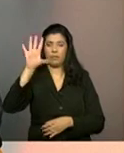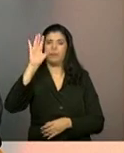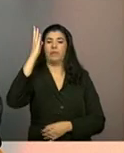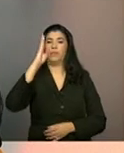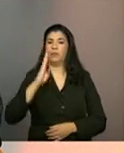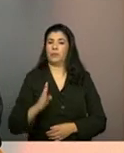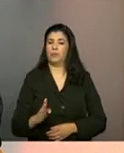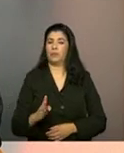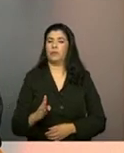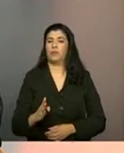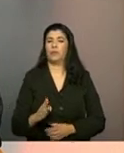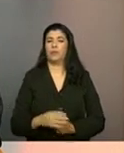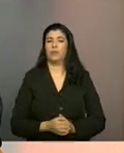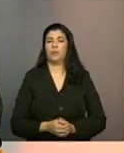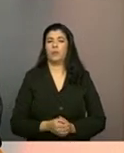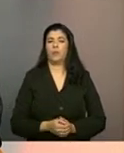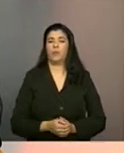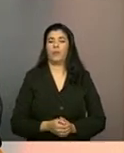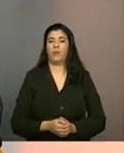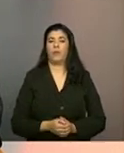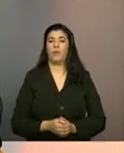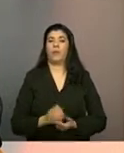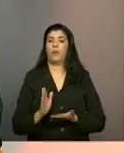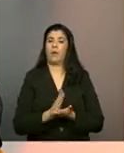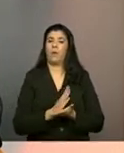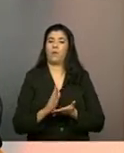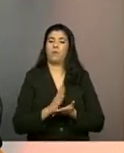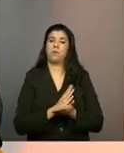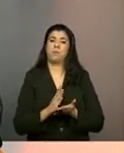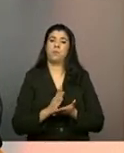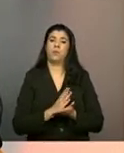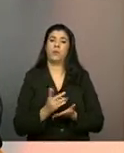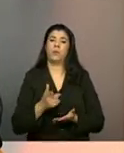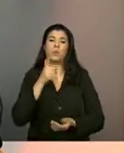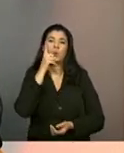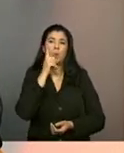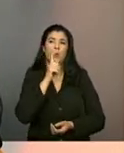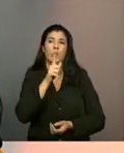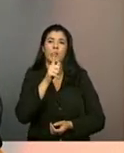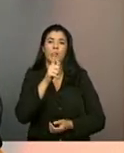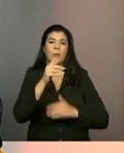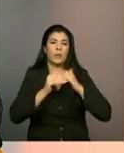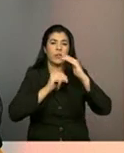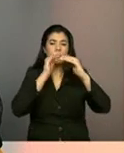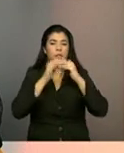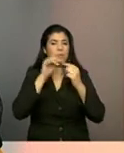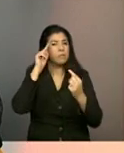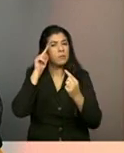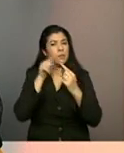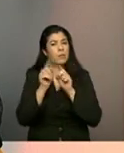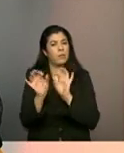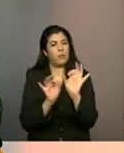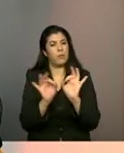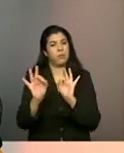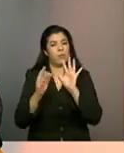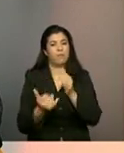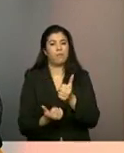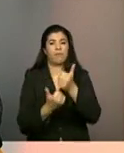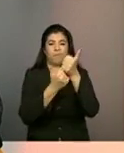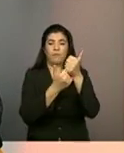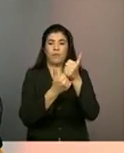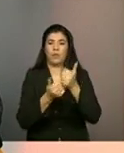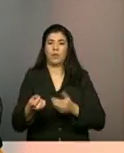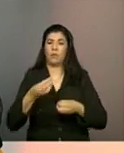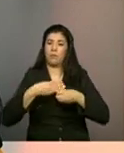um dos ganhos com o reordenamento é que permitiu e deu autonomia aos municípios de atender